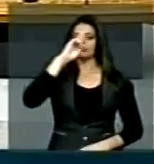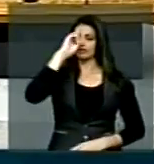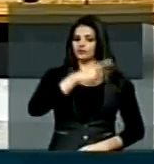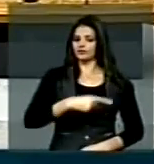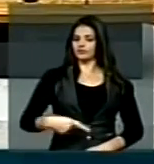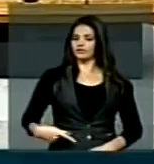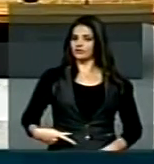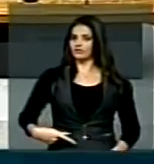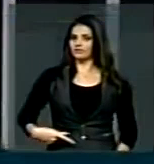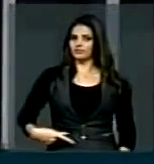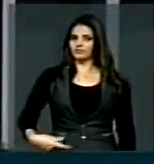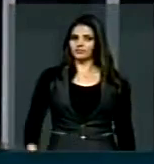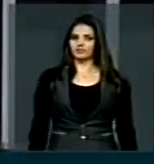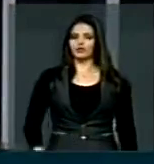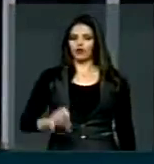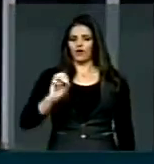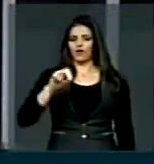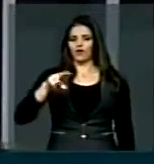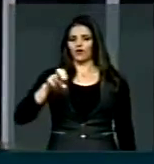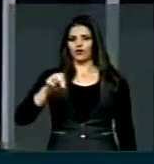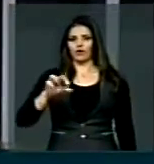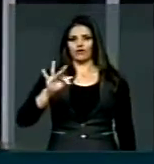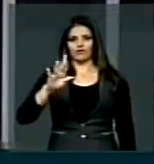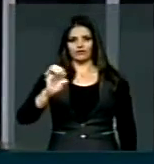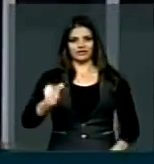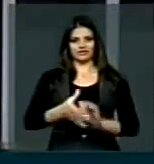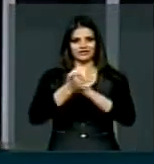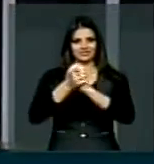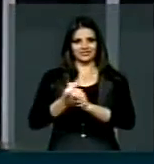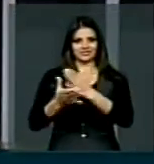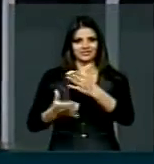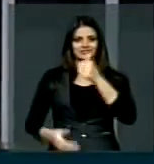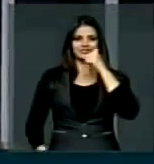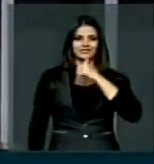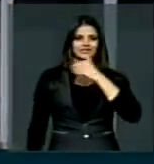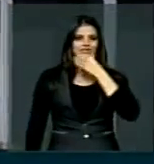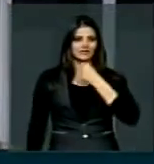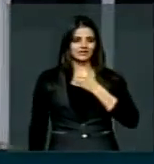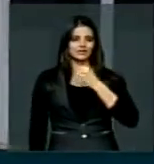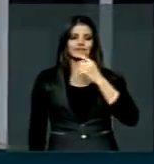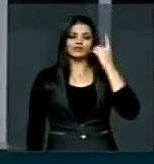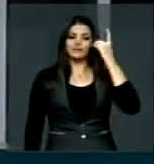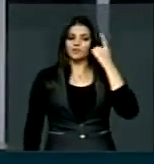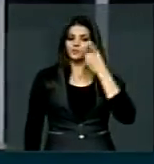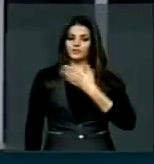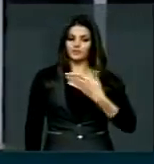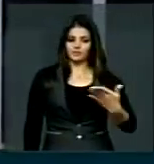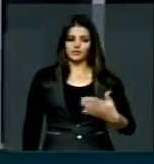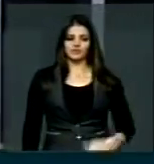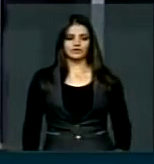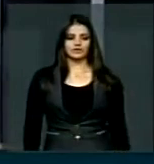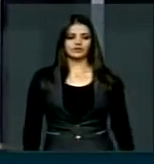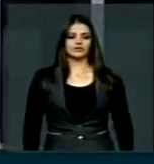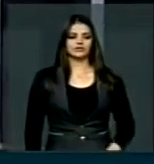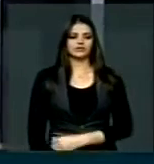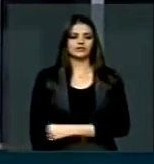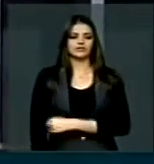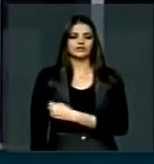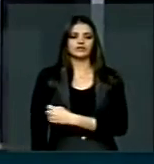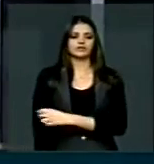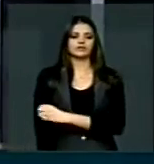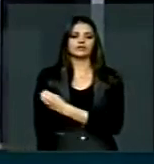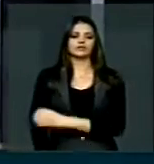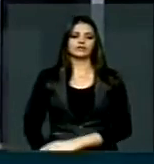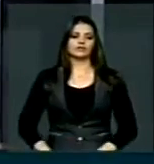Senhor Presidente, ao Novo Santo Agostinho, cumprimentar, senhores e senhores deputados, eu devo falar em